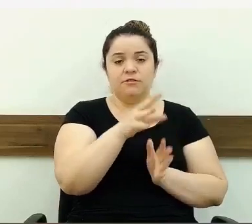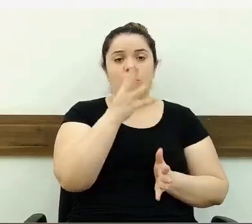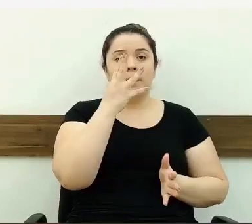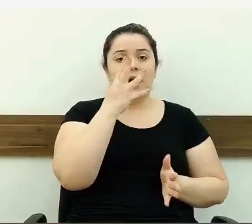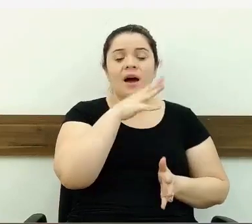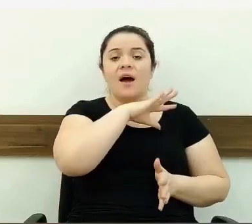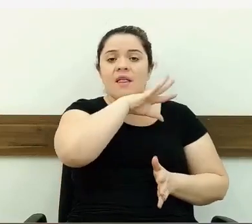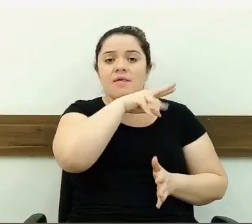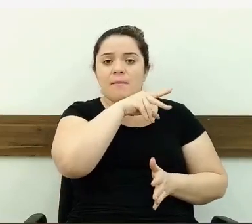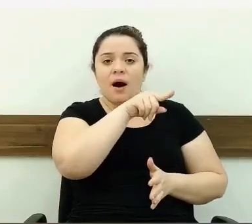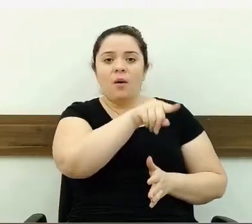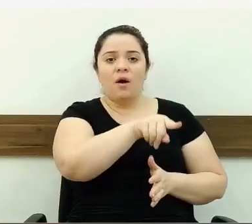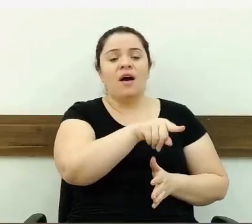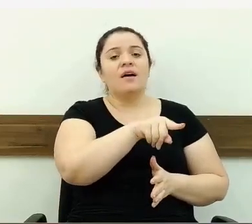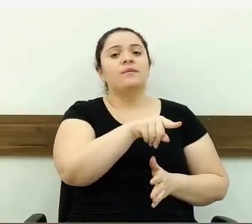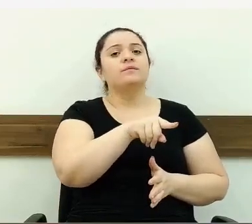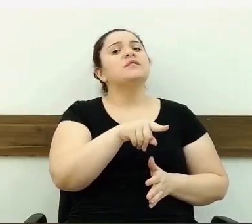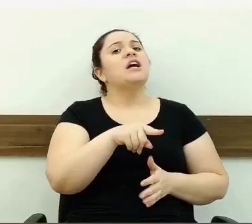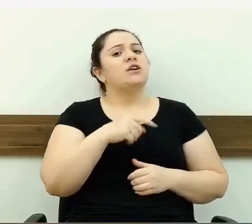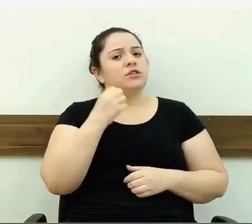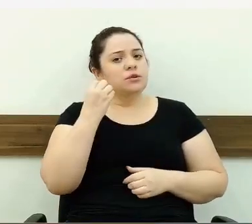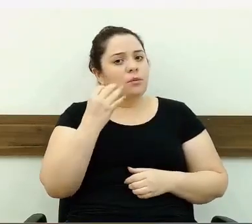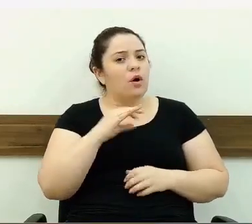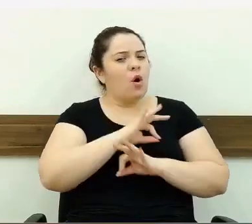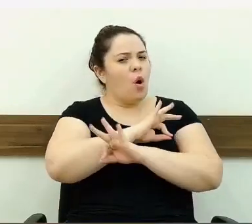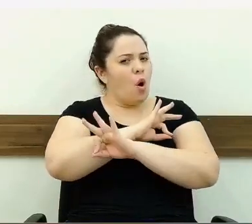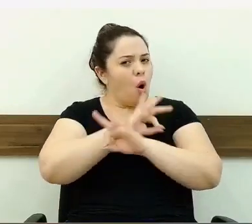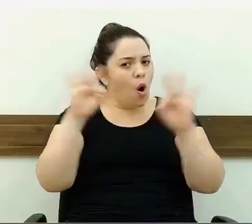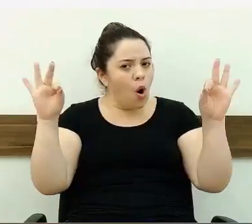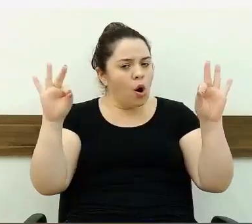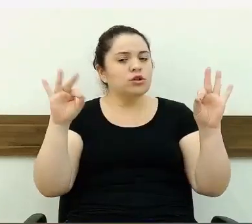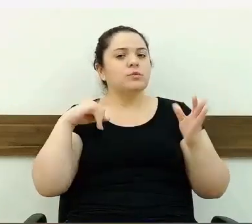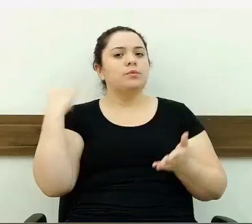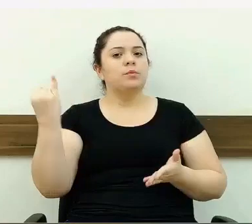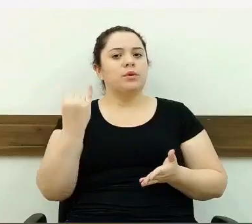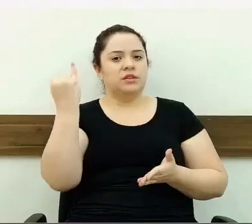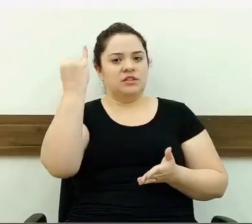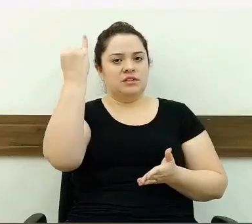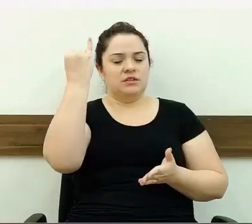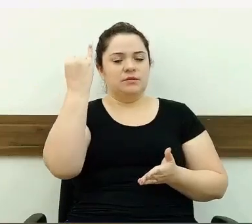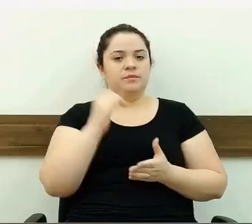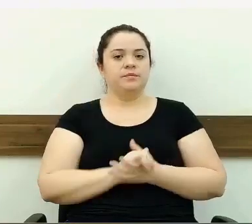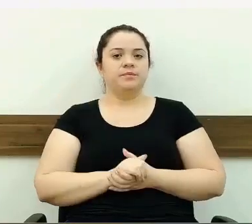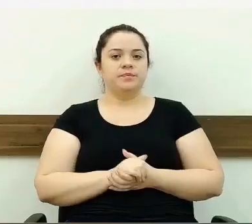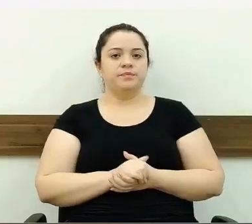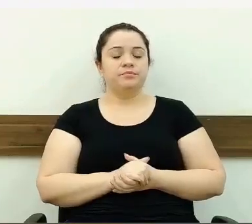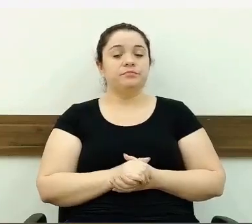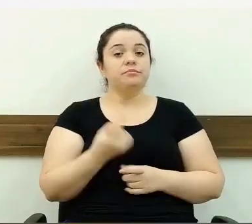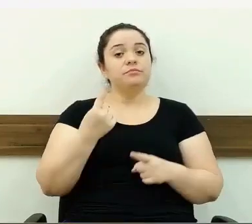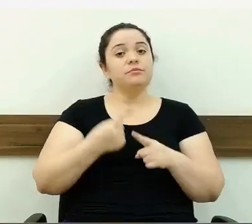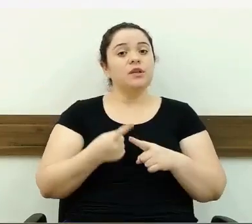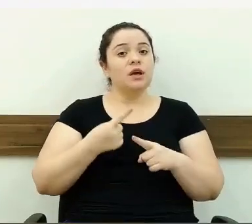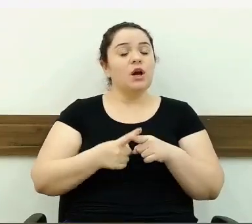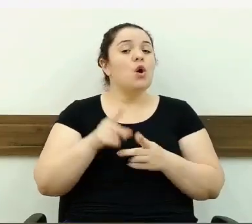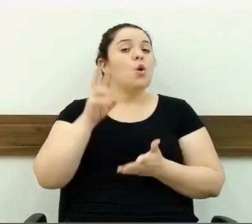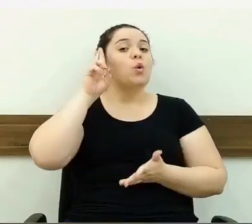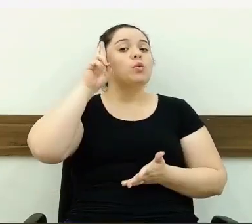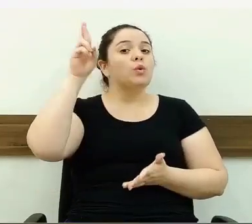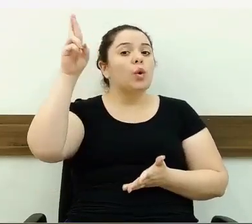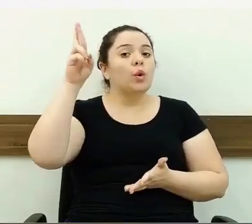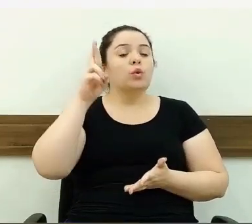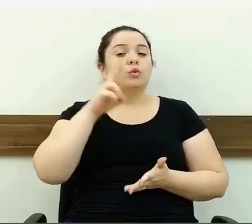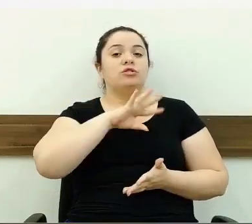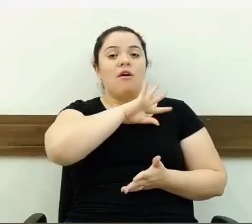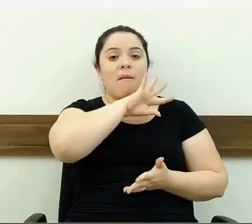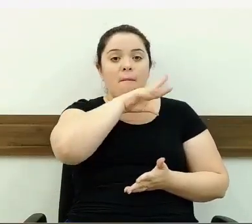eu acho que seria de boa importância, de ótima importância e relevância. Porque os donos de animais, eles também querem